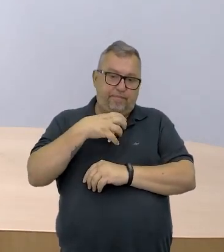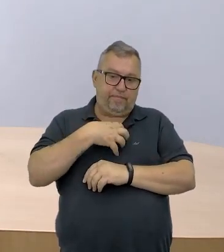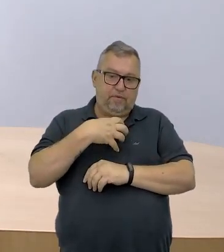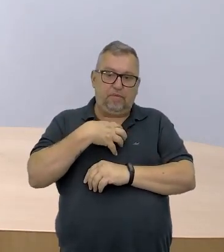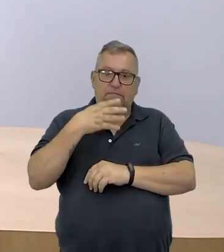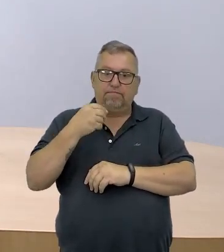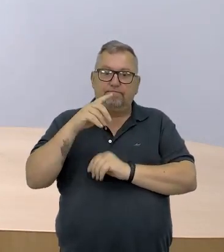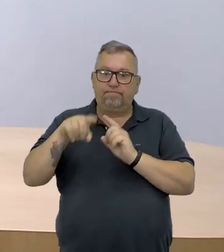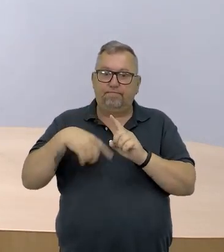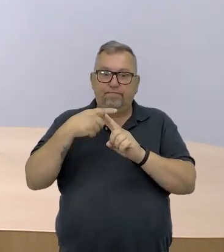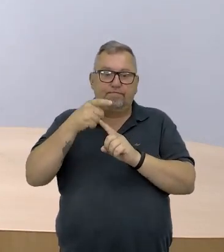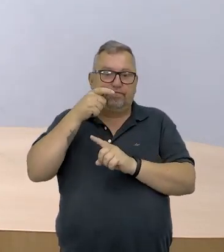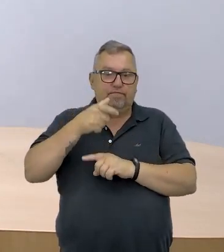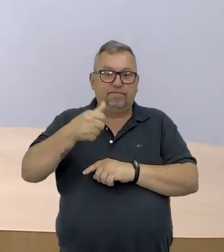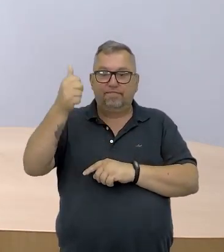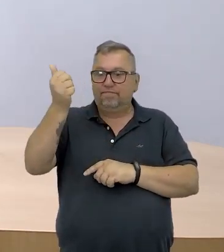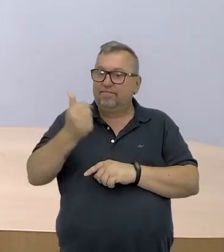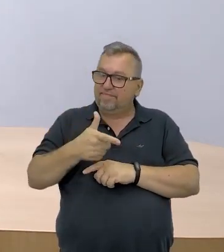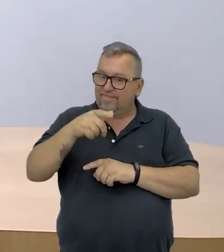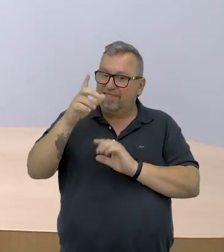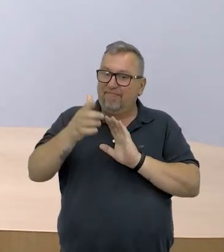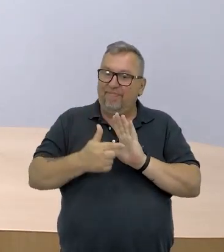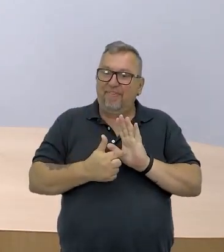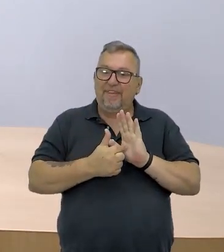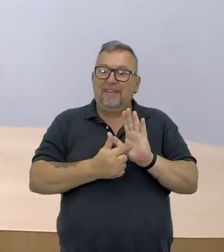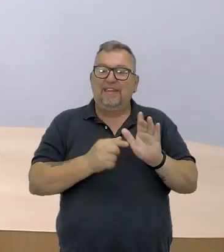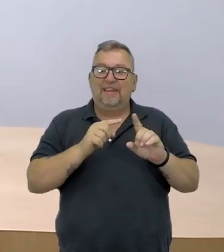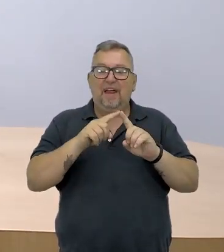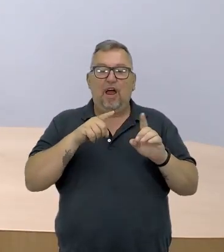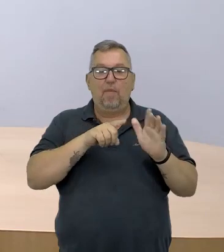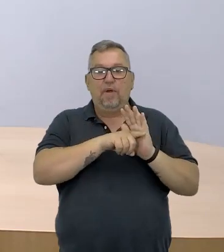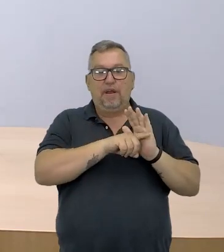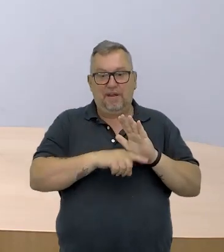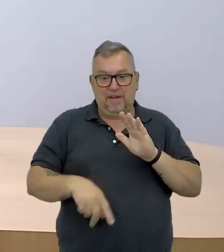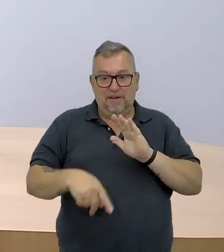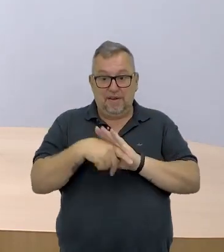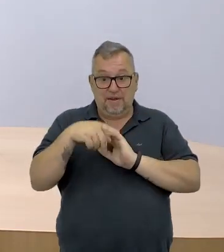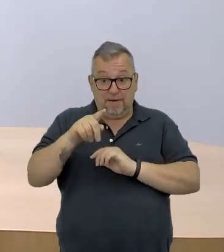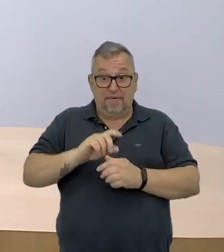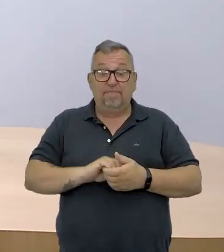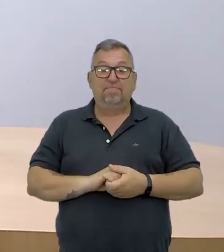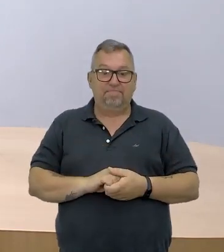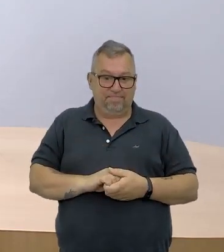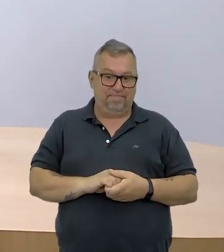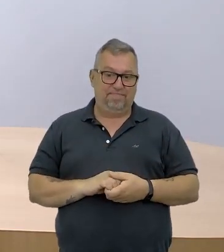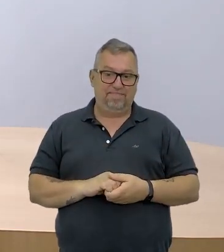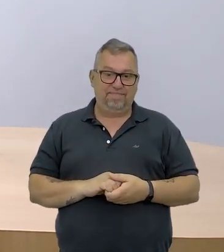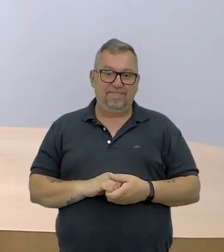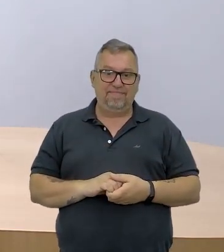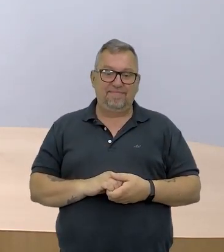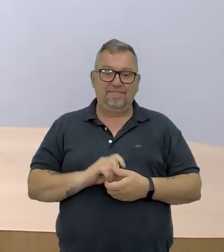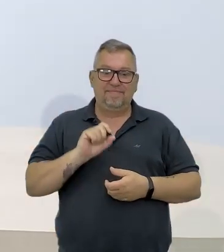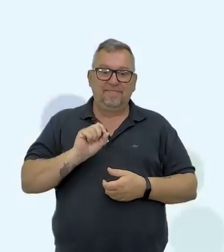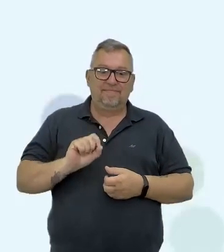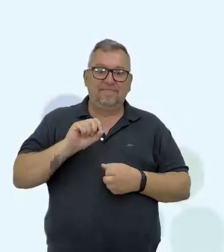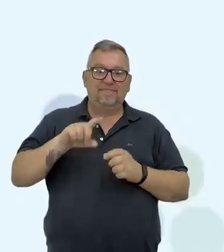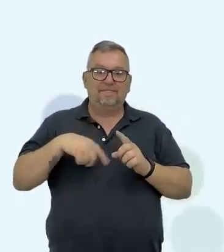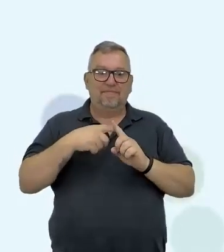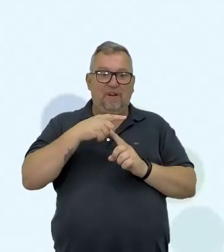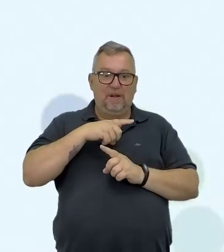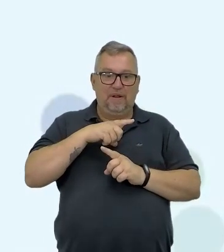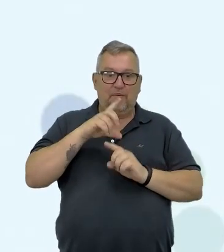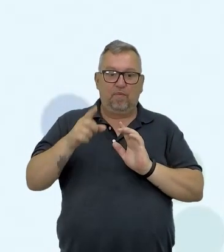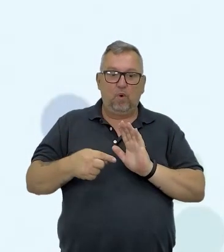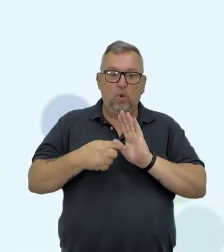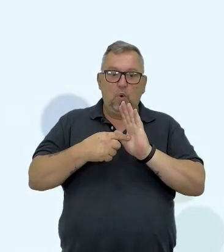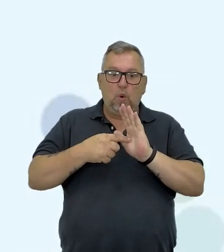muito mais interessante do que a minha de apresentar a pesquisa de vocês, tá? Muito bem. O que mais que a gente tem aí? Para